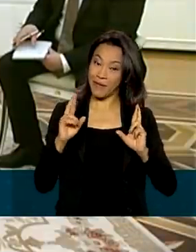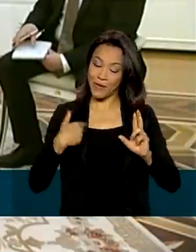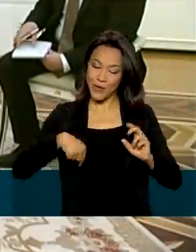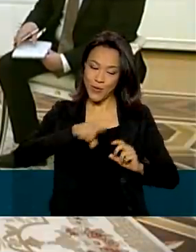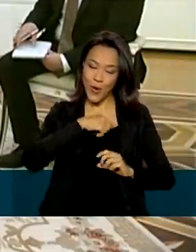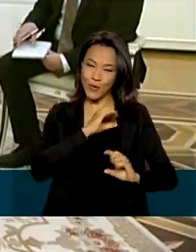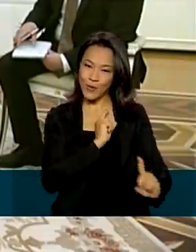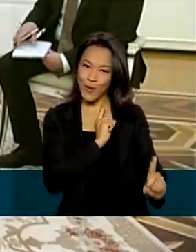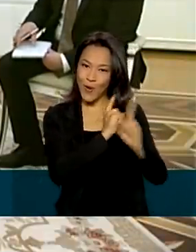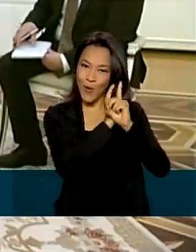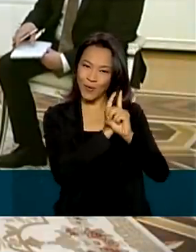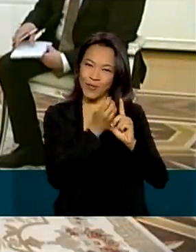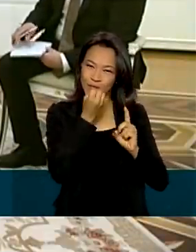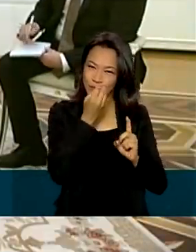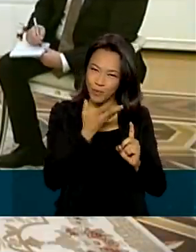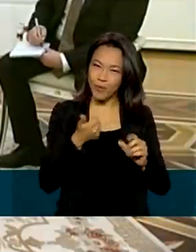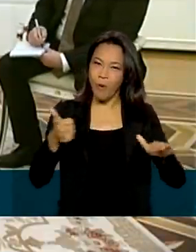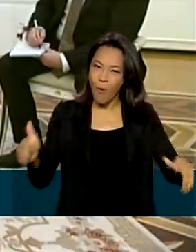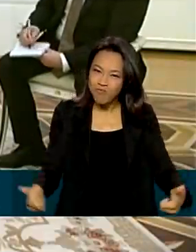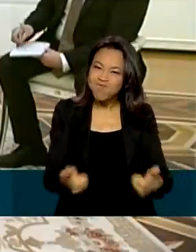nosso encontro seja produtivo.